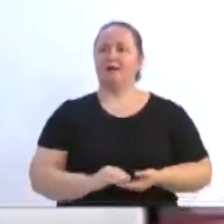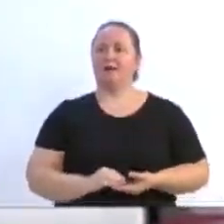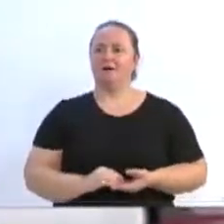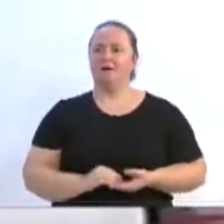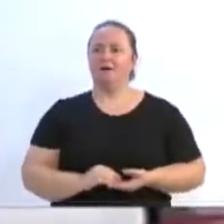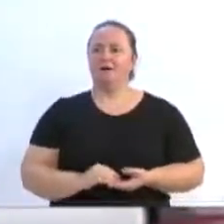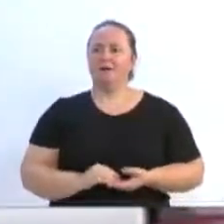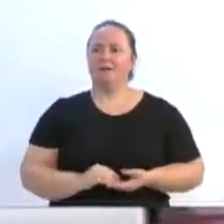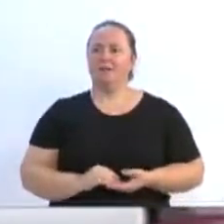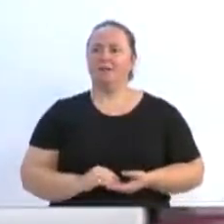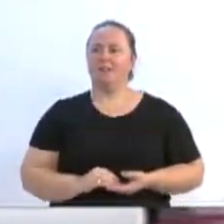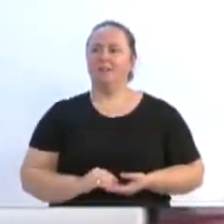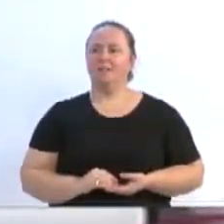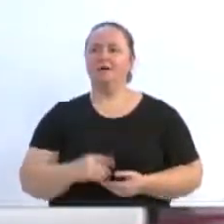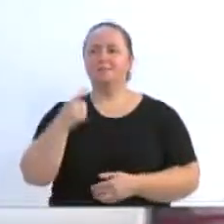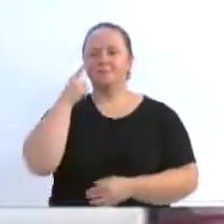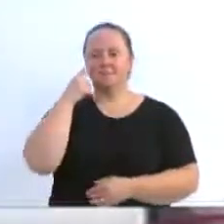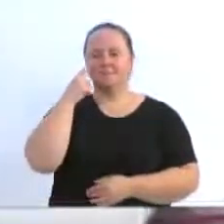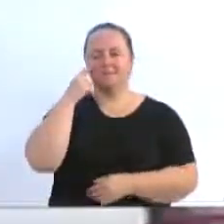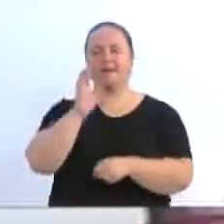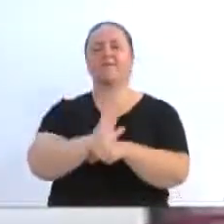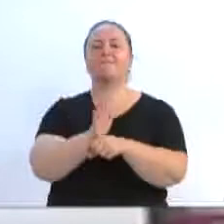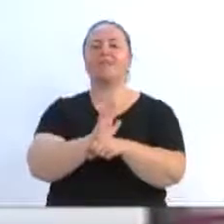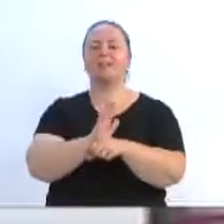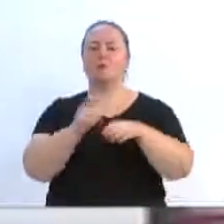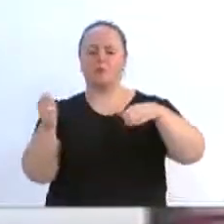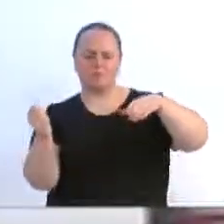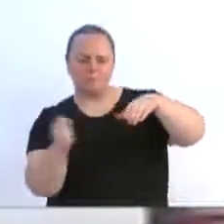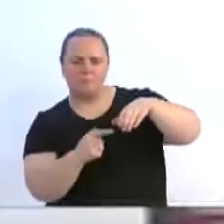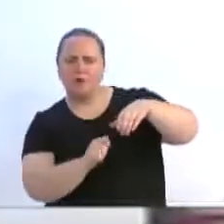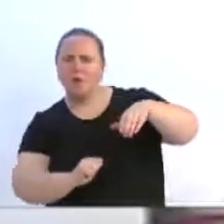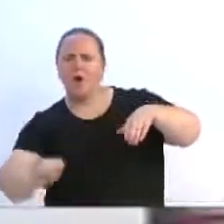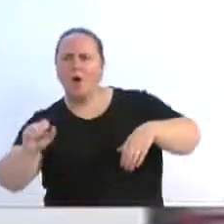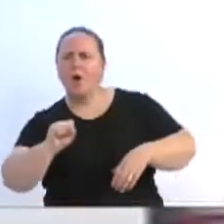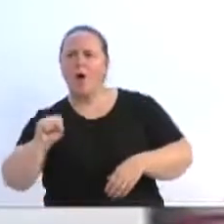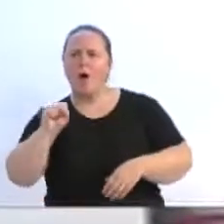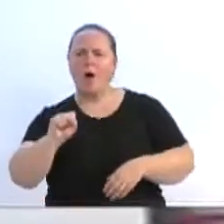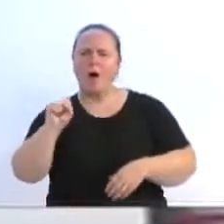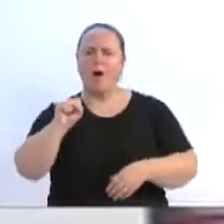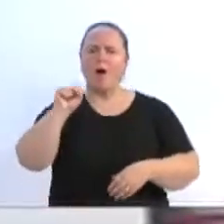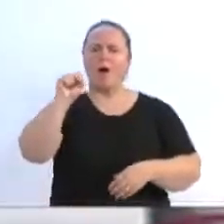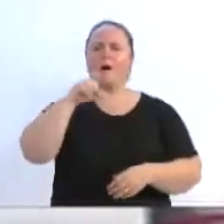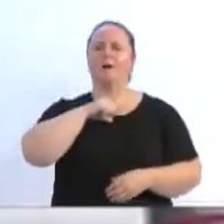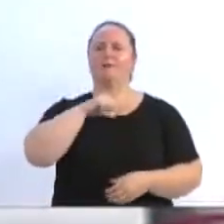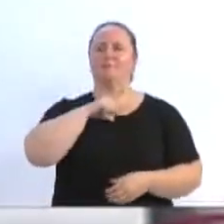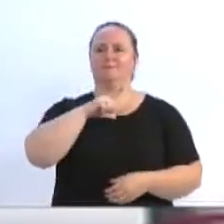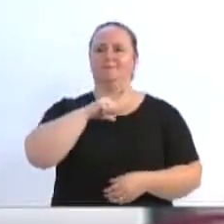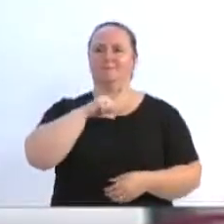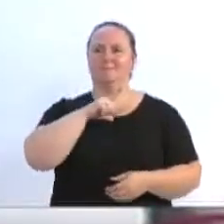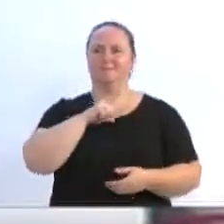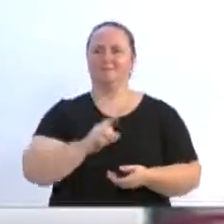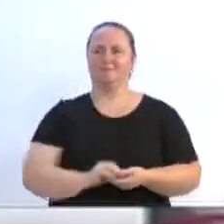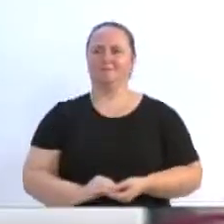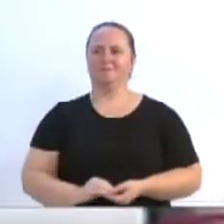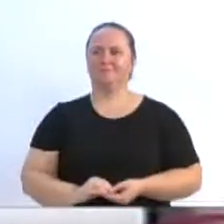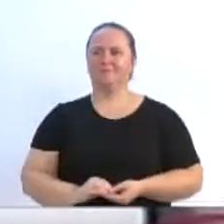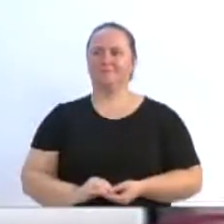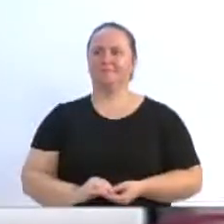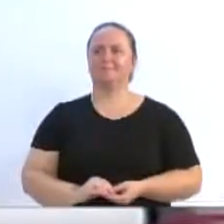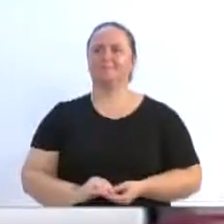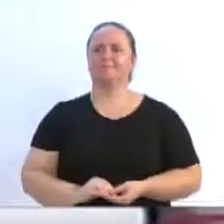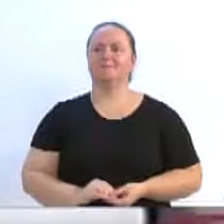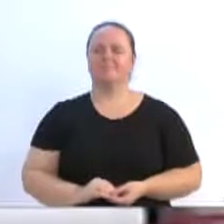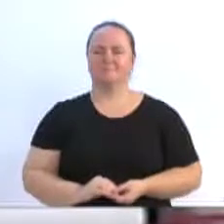videozinho lá. O gol da